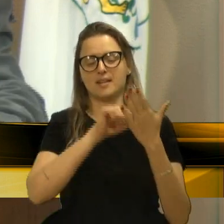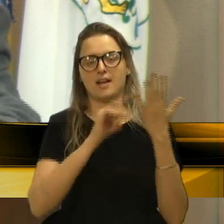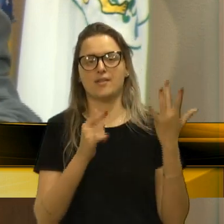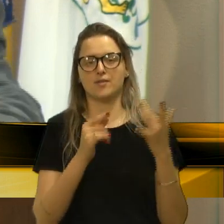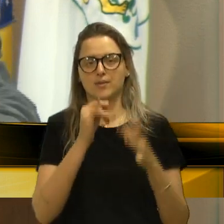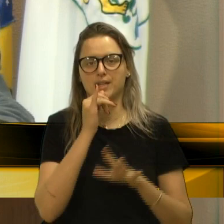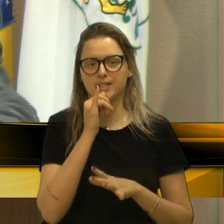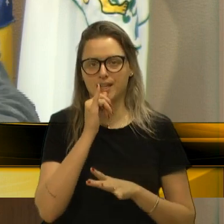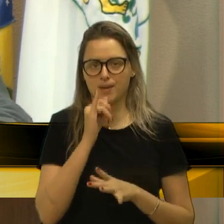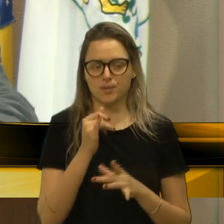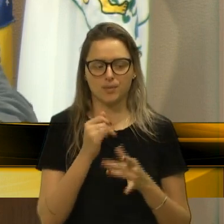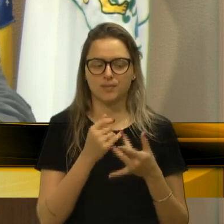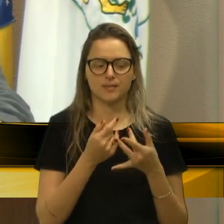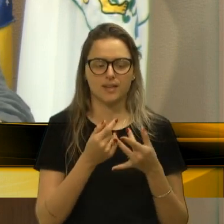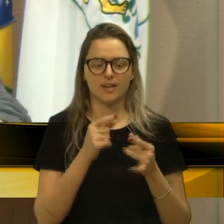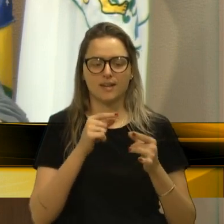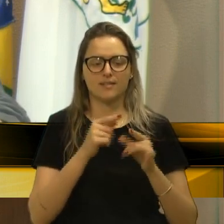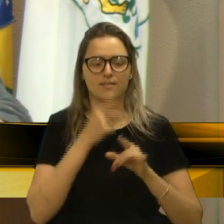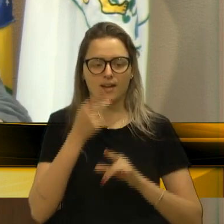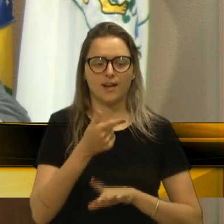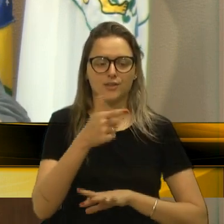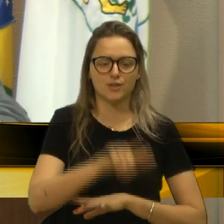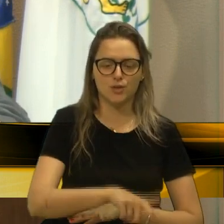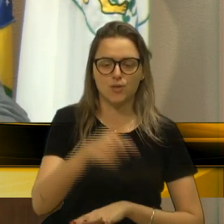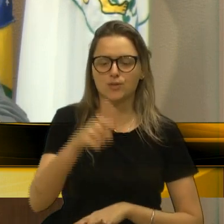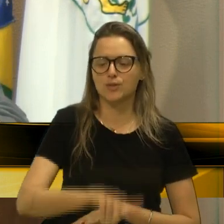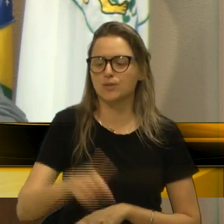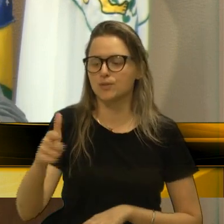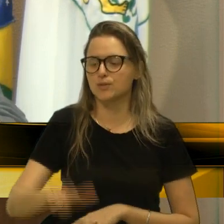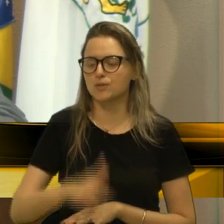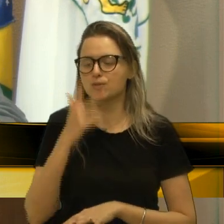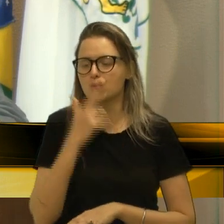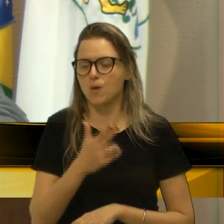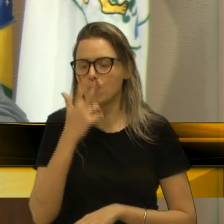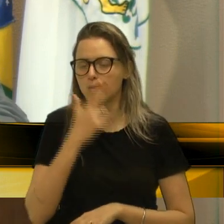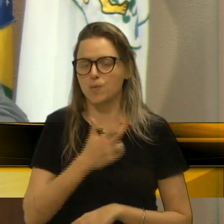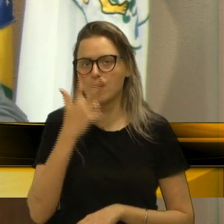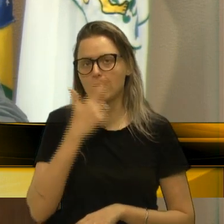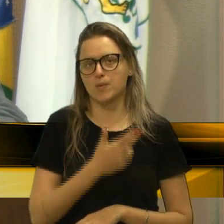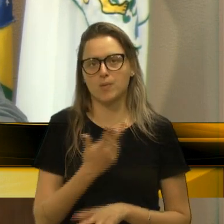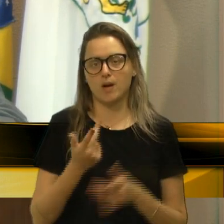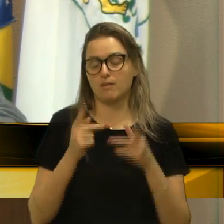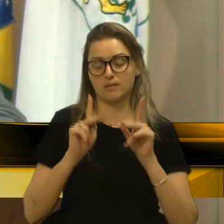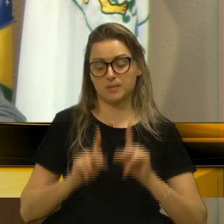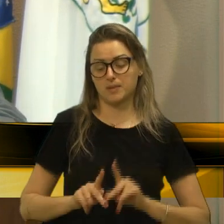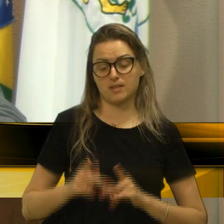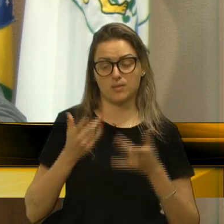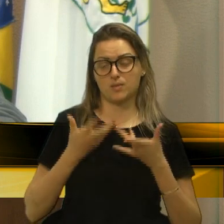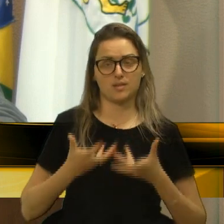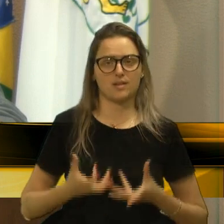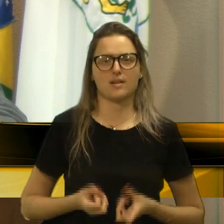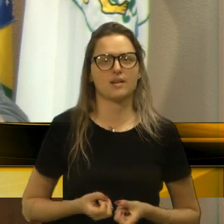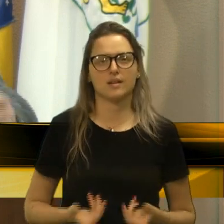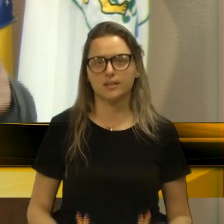requentada já de semana, é brabo, cara. É brabo. Não tem quem resista a uma coisa dessa.